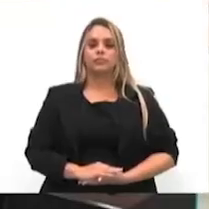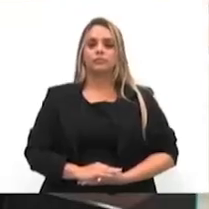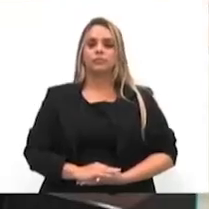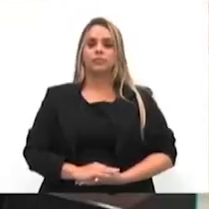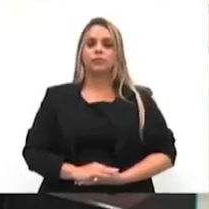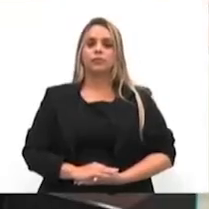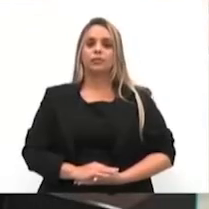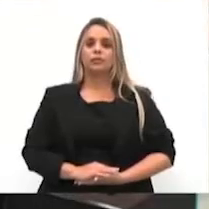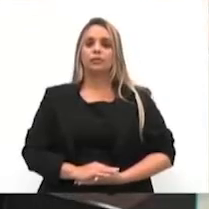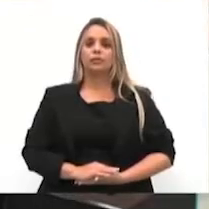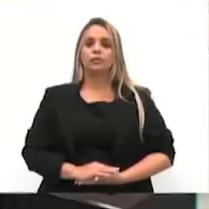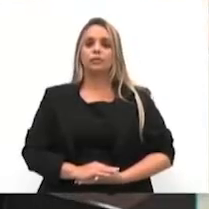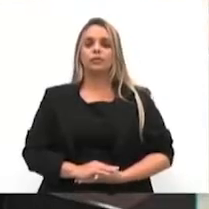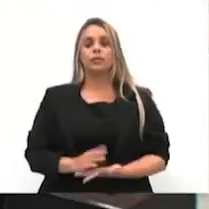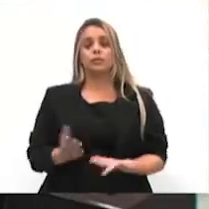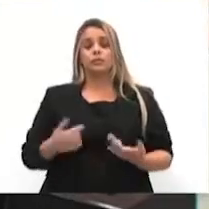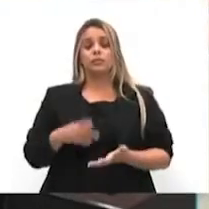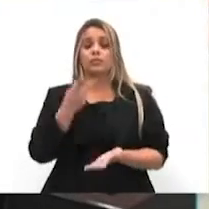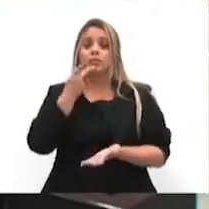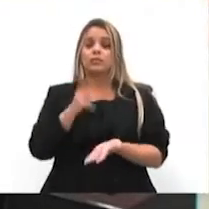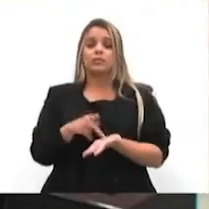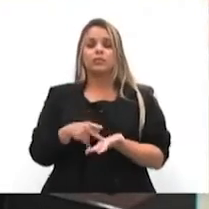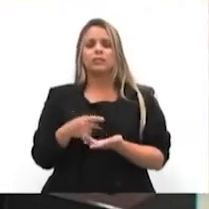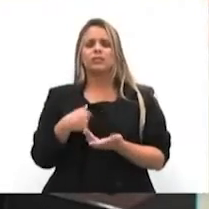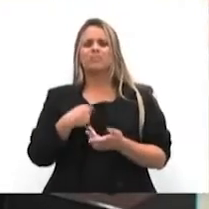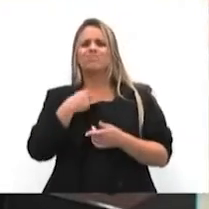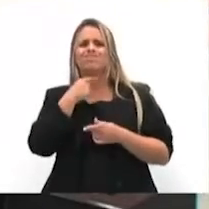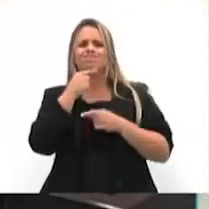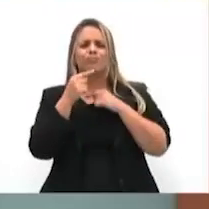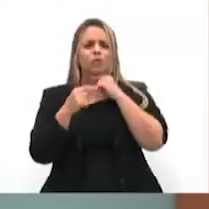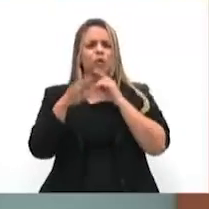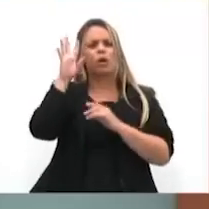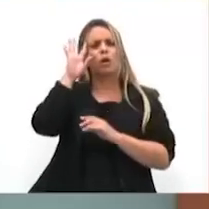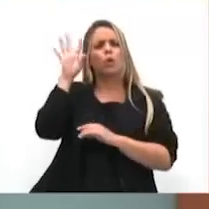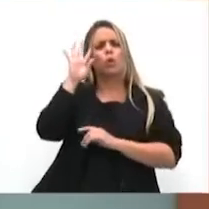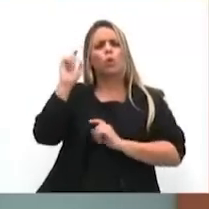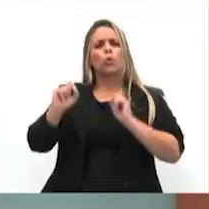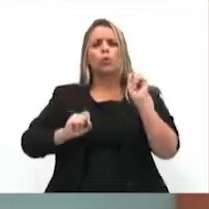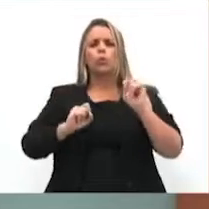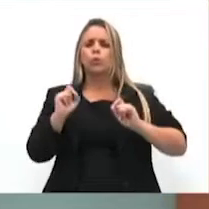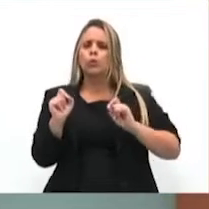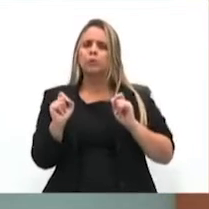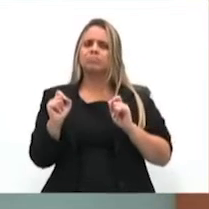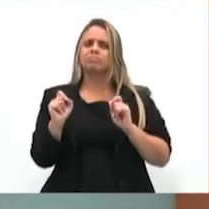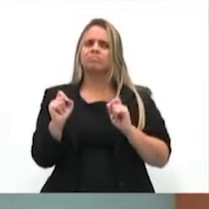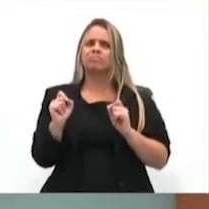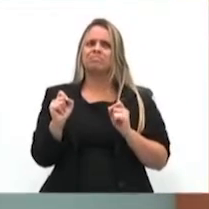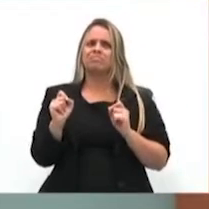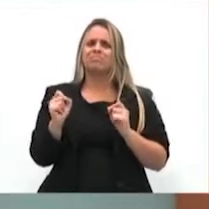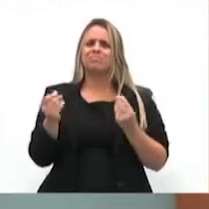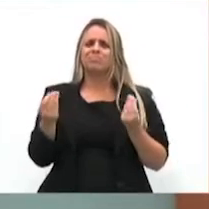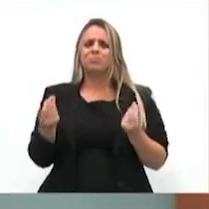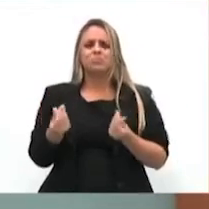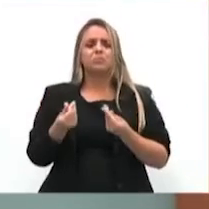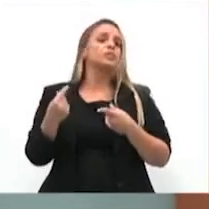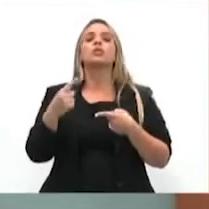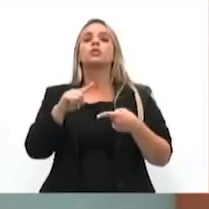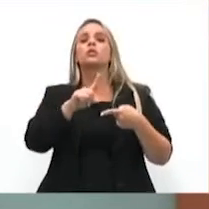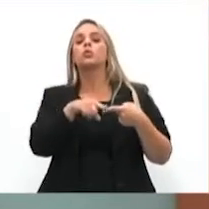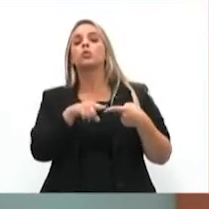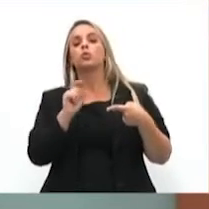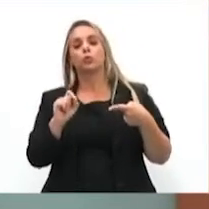Eu fico sinceramente me perguntando por que que, primeiro, a